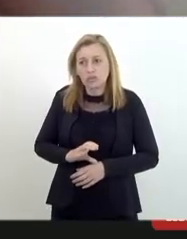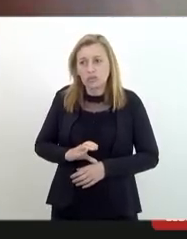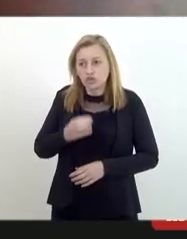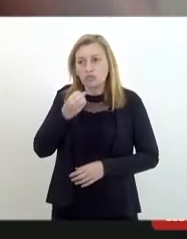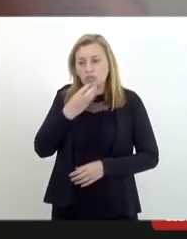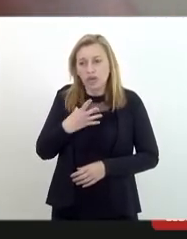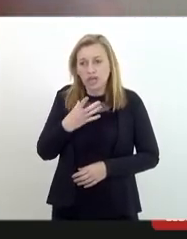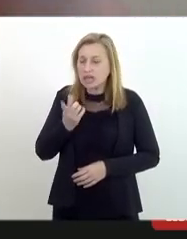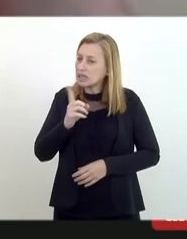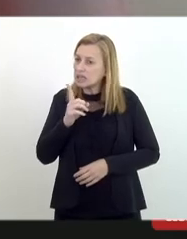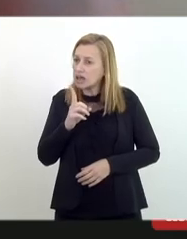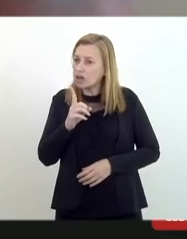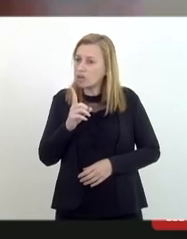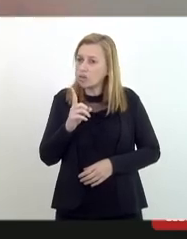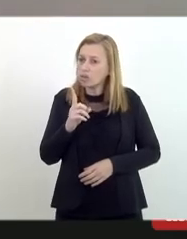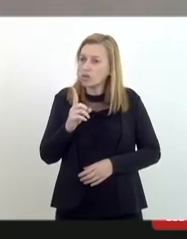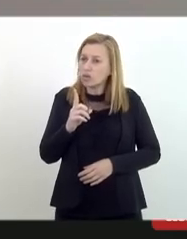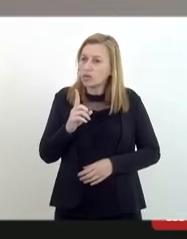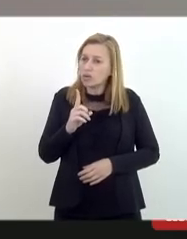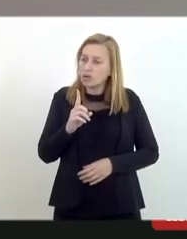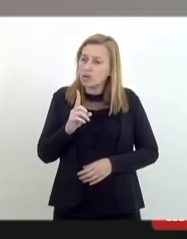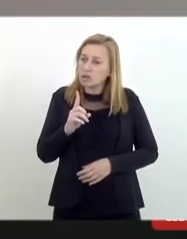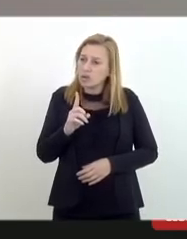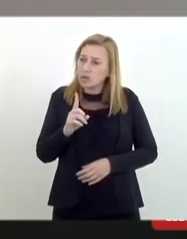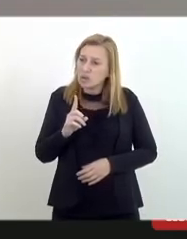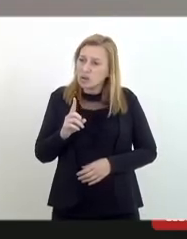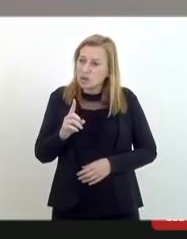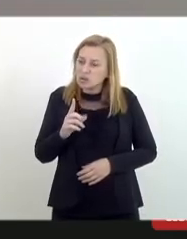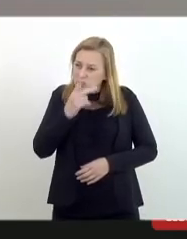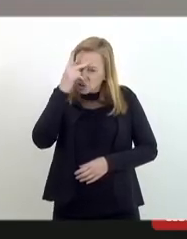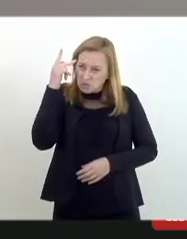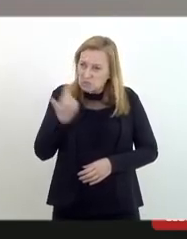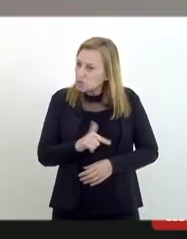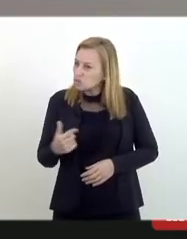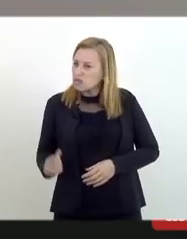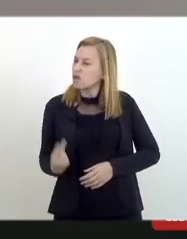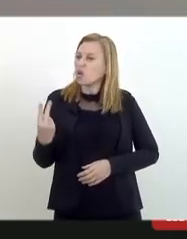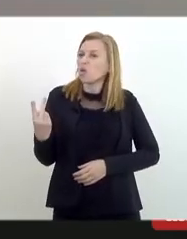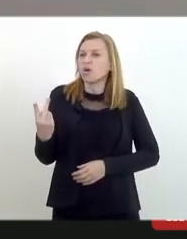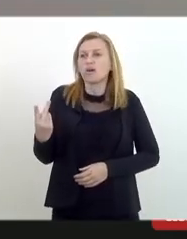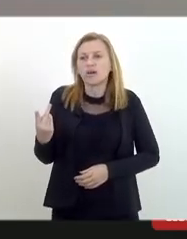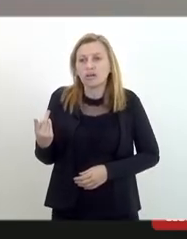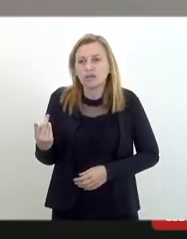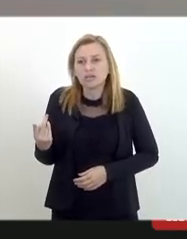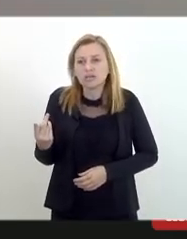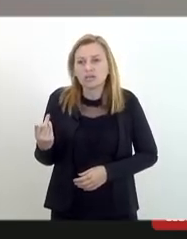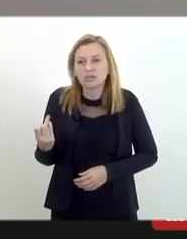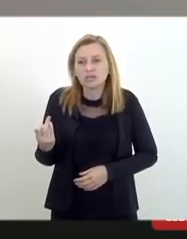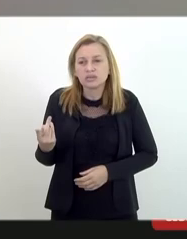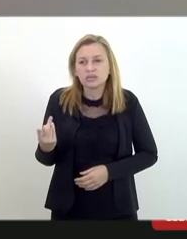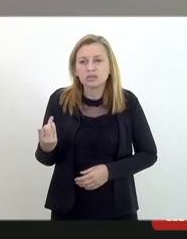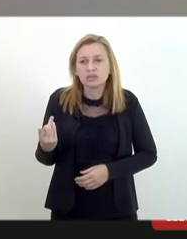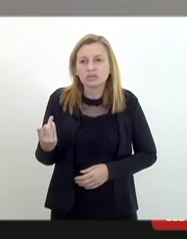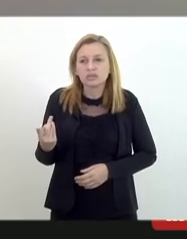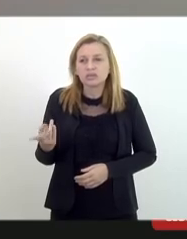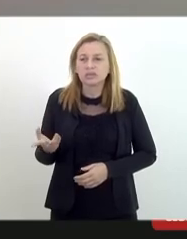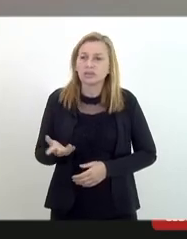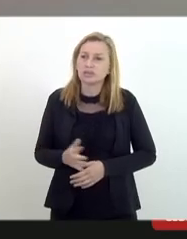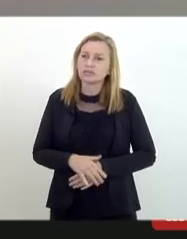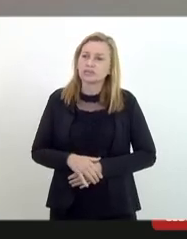não cidadãos de segunda categoria numa nomenclatura se não me engano dada por Kant de Lima